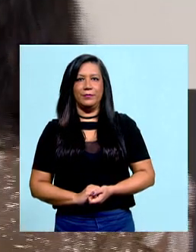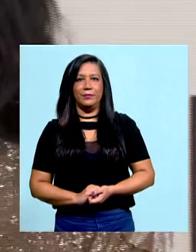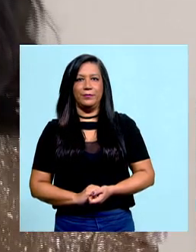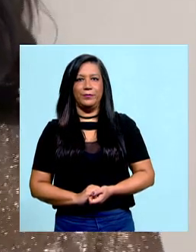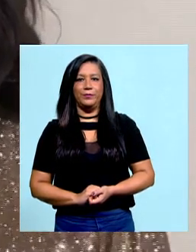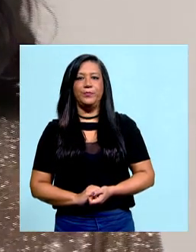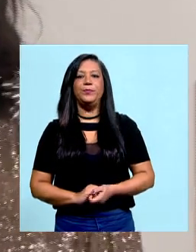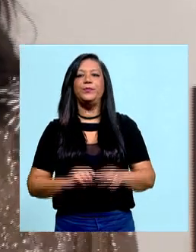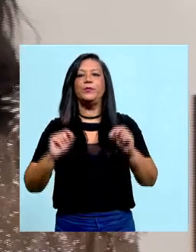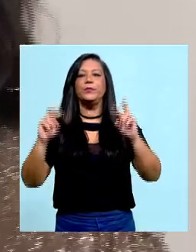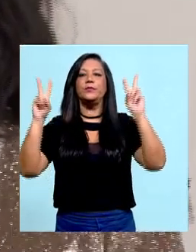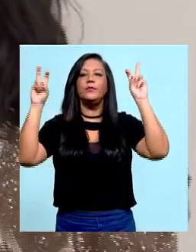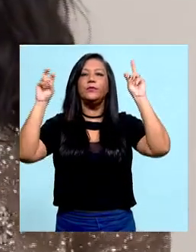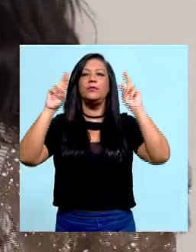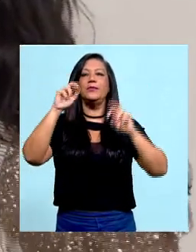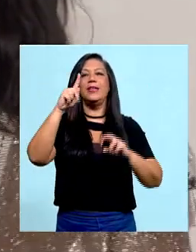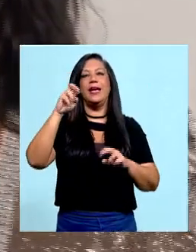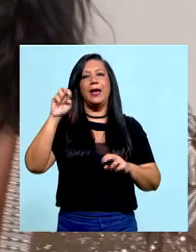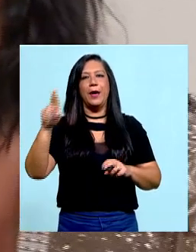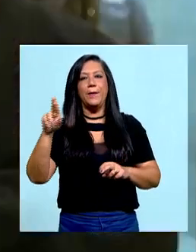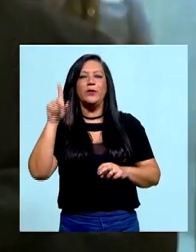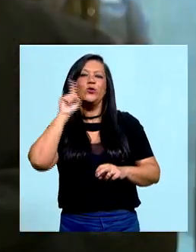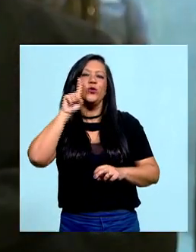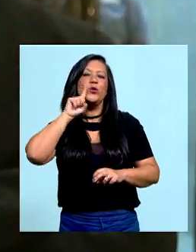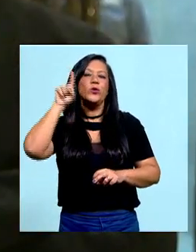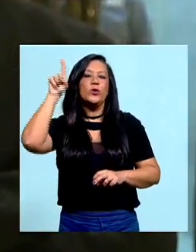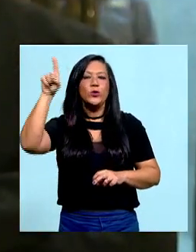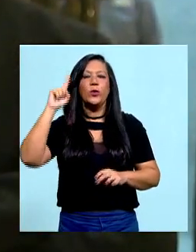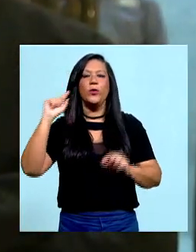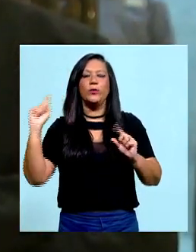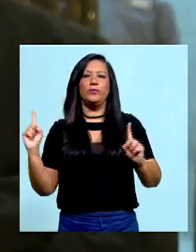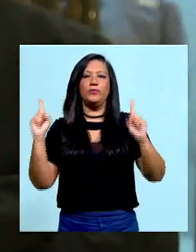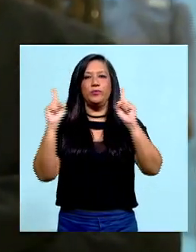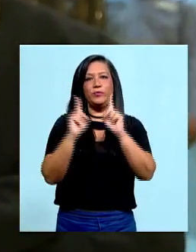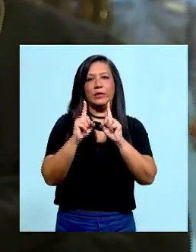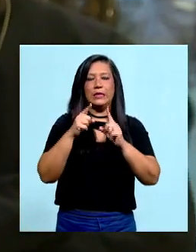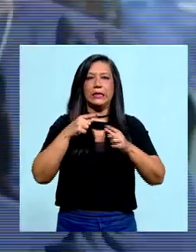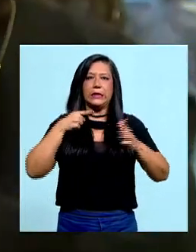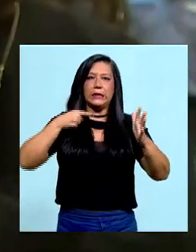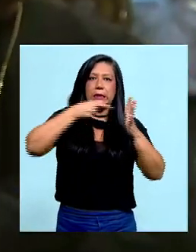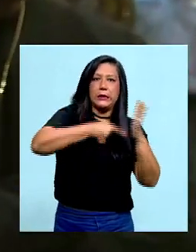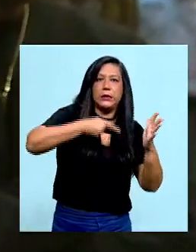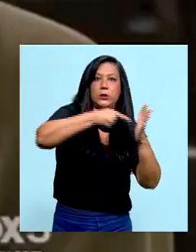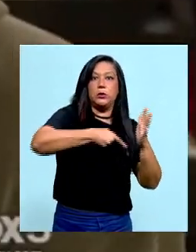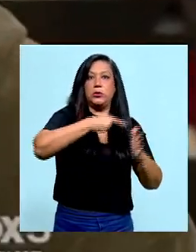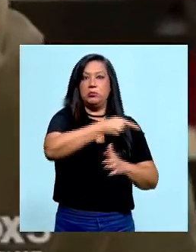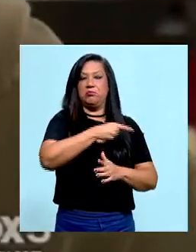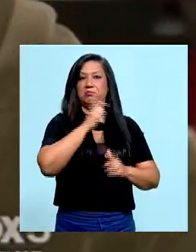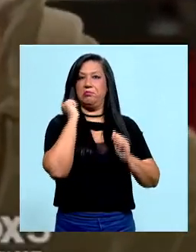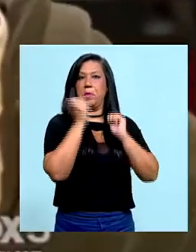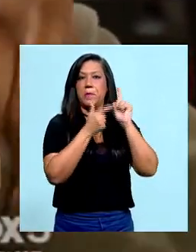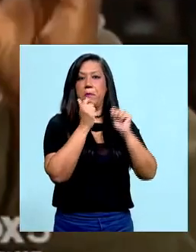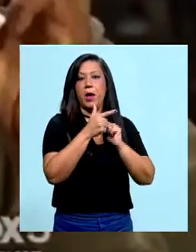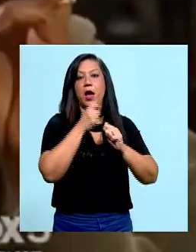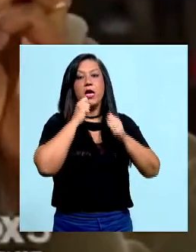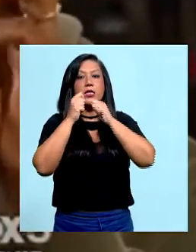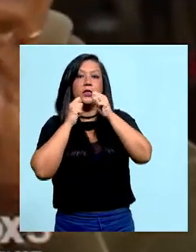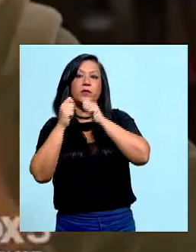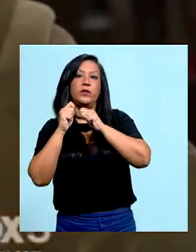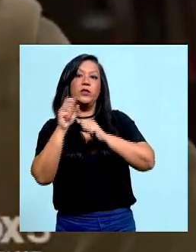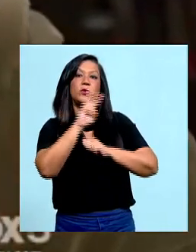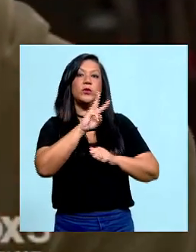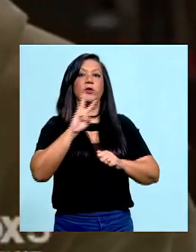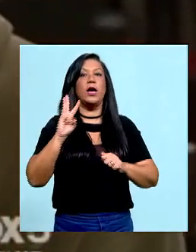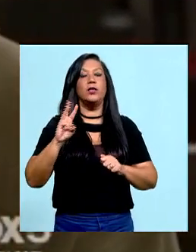O polêmico rapper norte-americano Kanye West voltou a ser alvo de críticas recentemente durante uma entrevista a um site